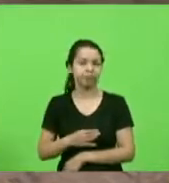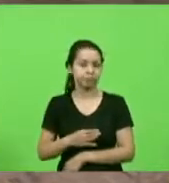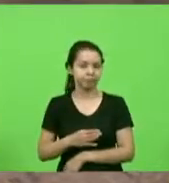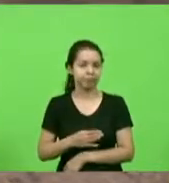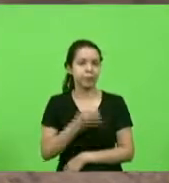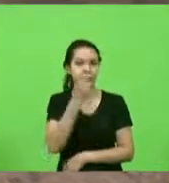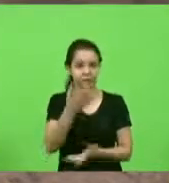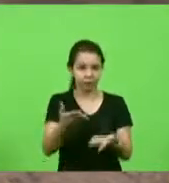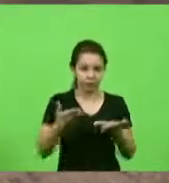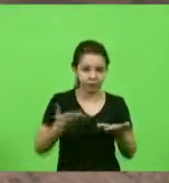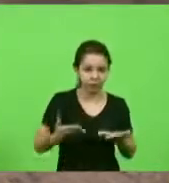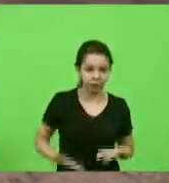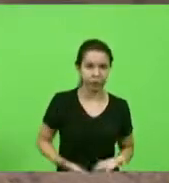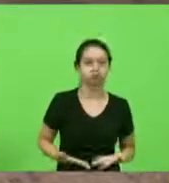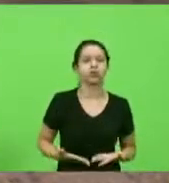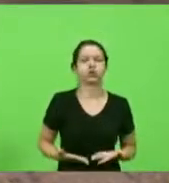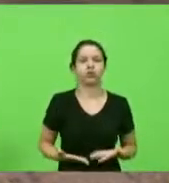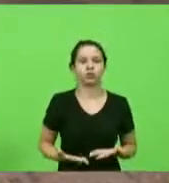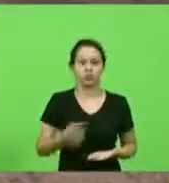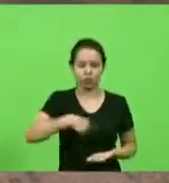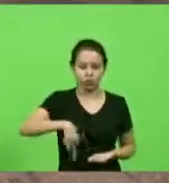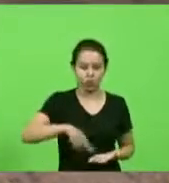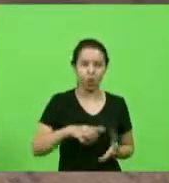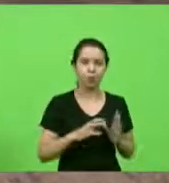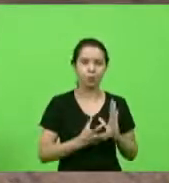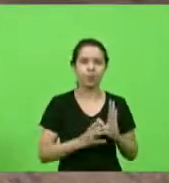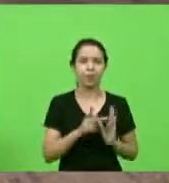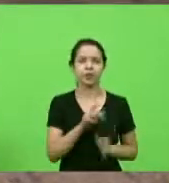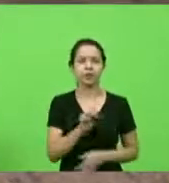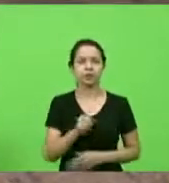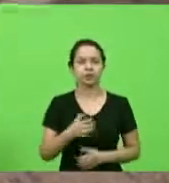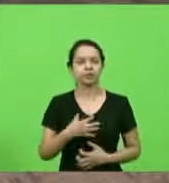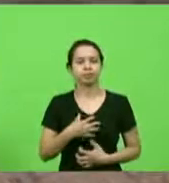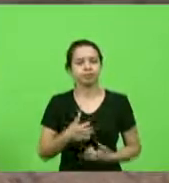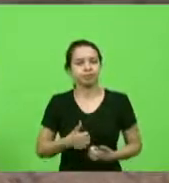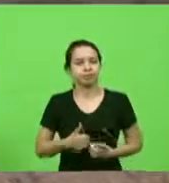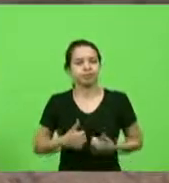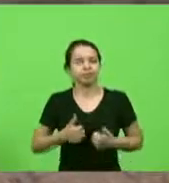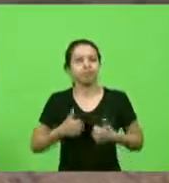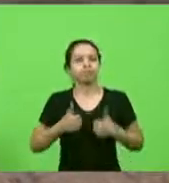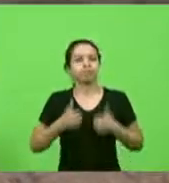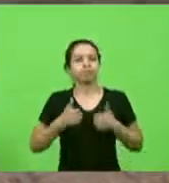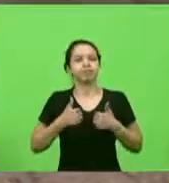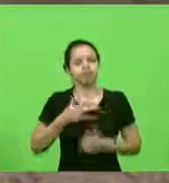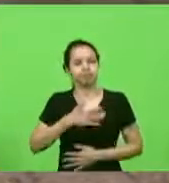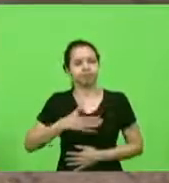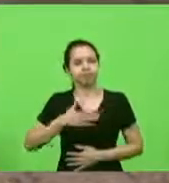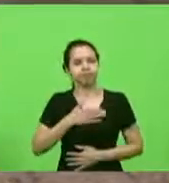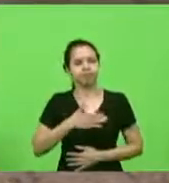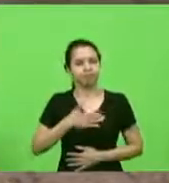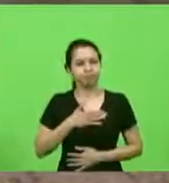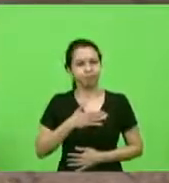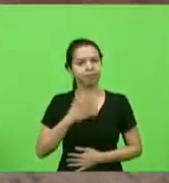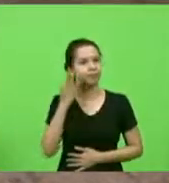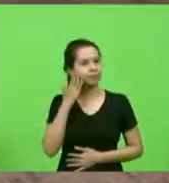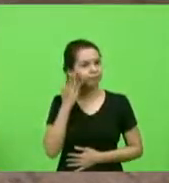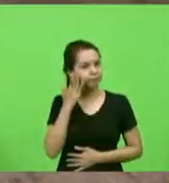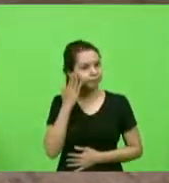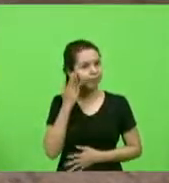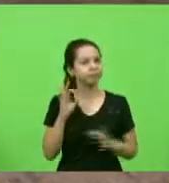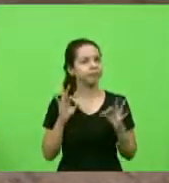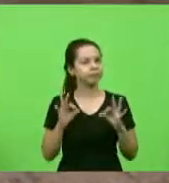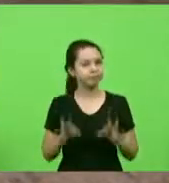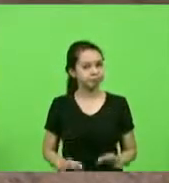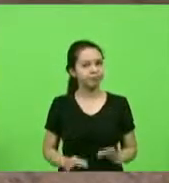Nós, do PSD, estamos orgulhosos de tê-lo aqui com a gente. Eu tenho certeza que, como de costume, estará